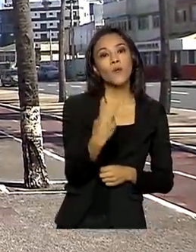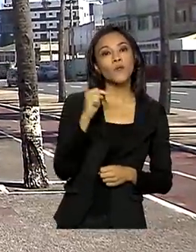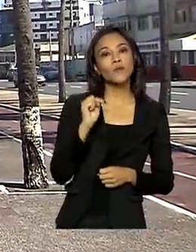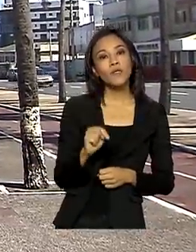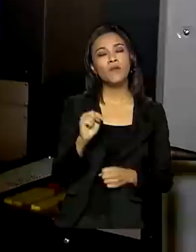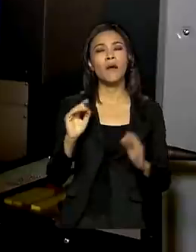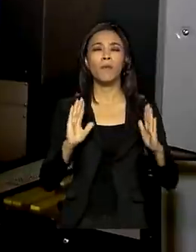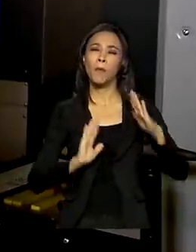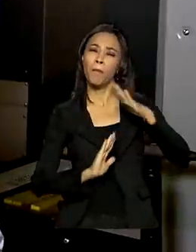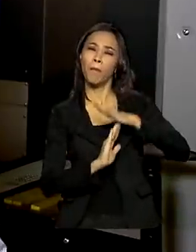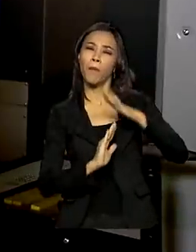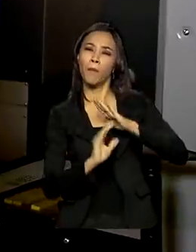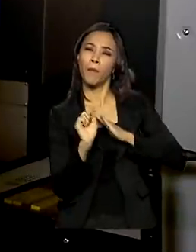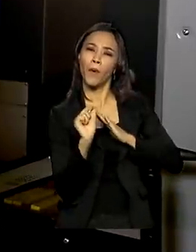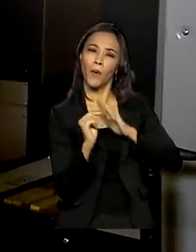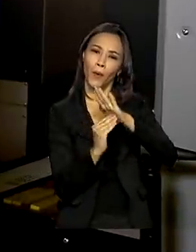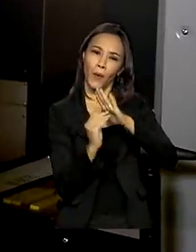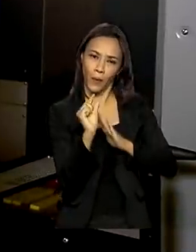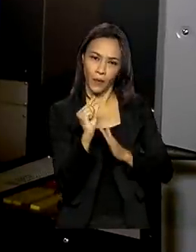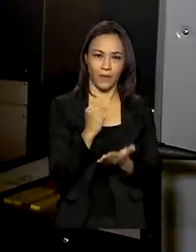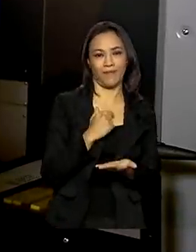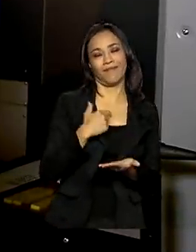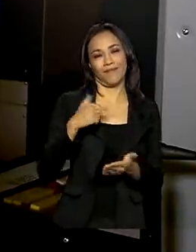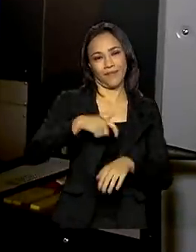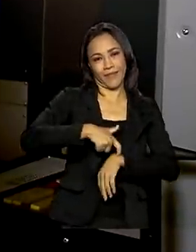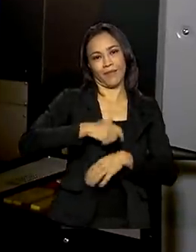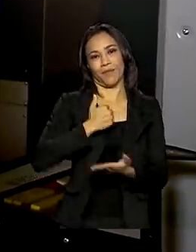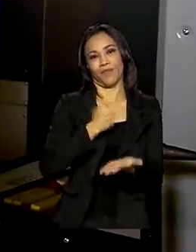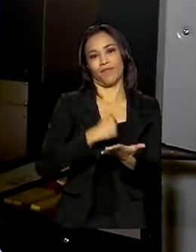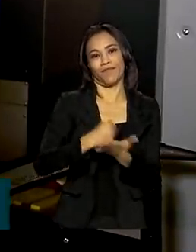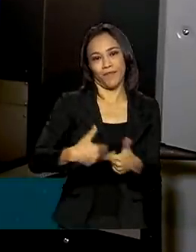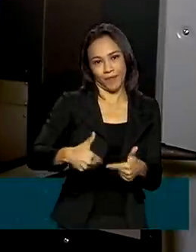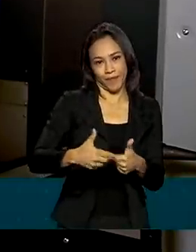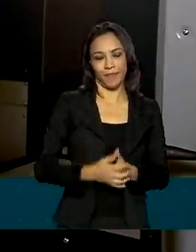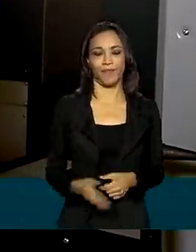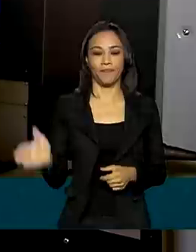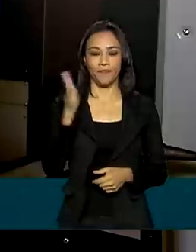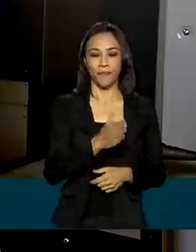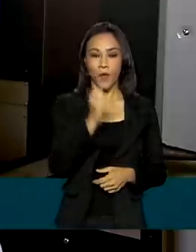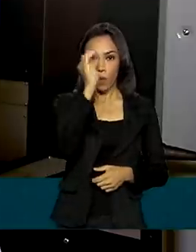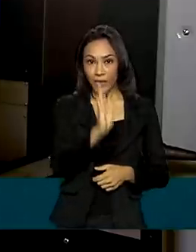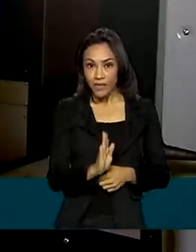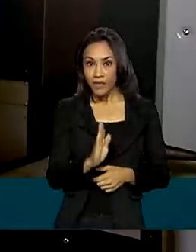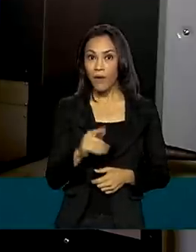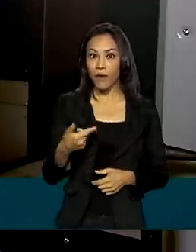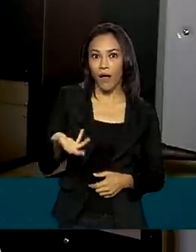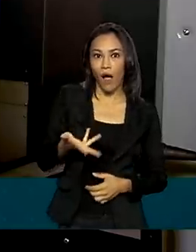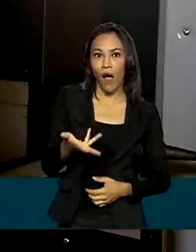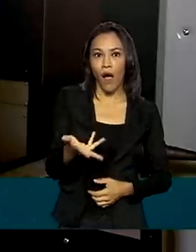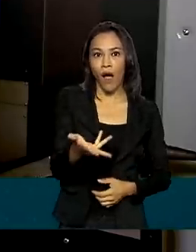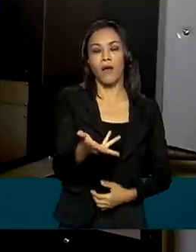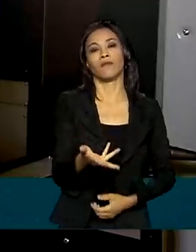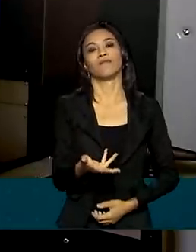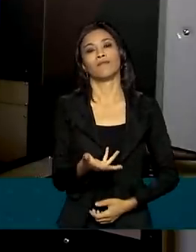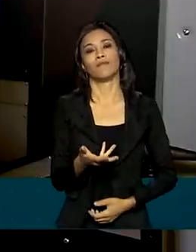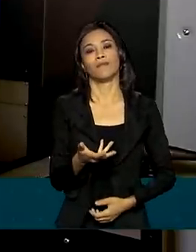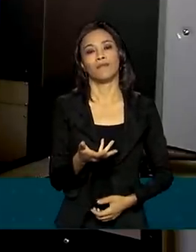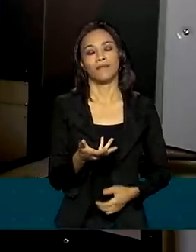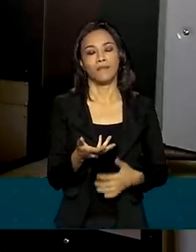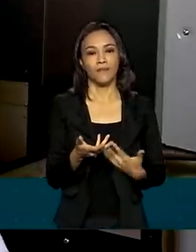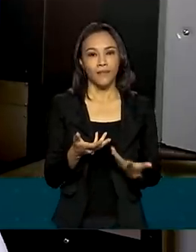temporárias. O Brasil hoje é o país que está tendo a retomada mais acelerada da América Latina.